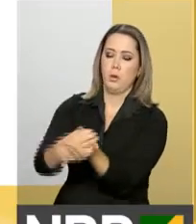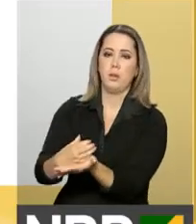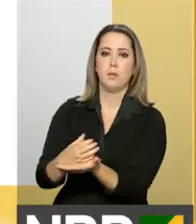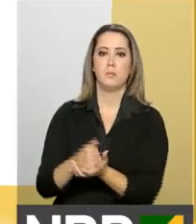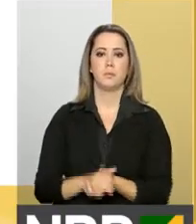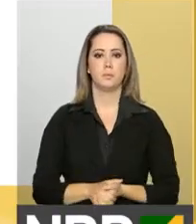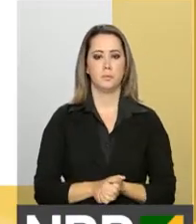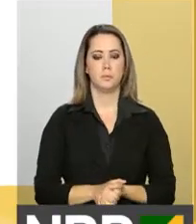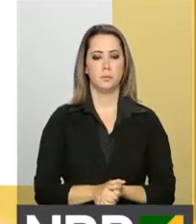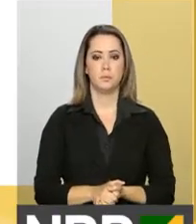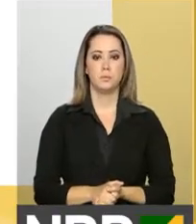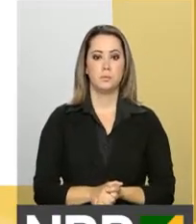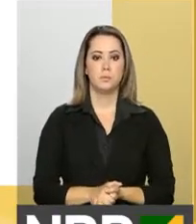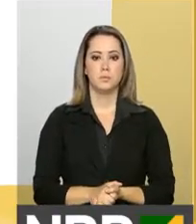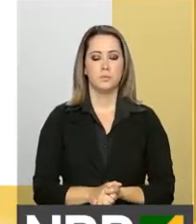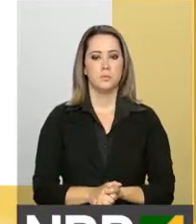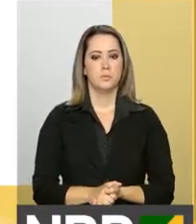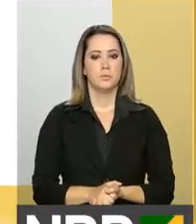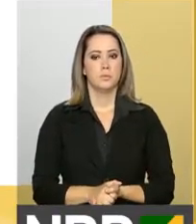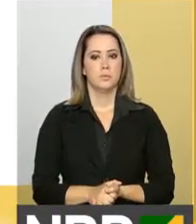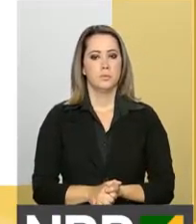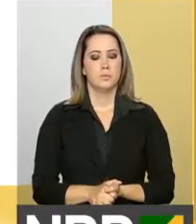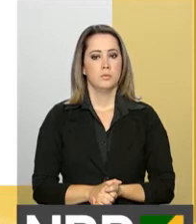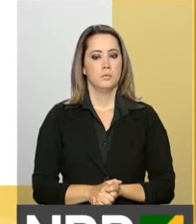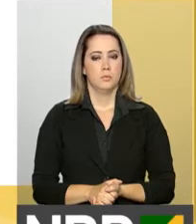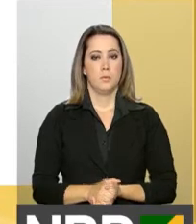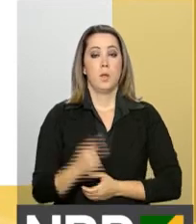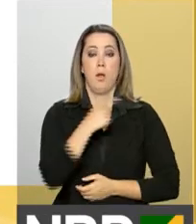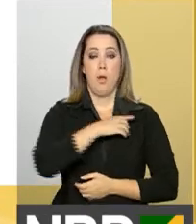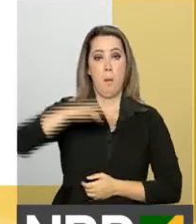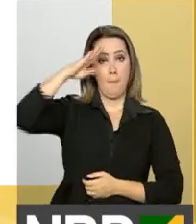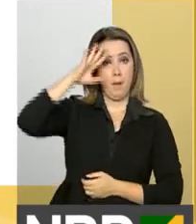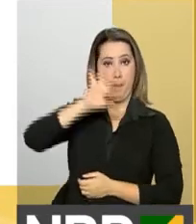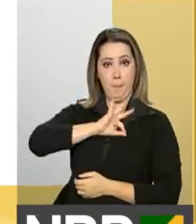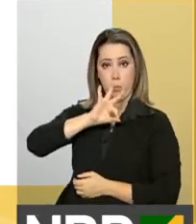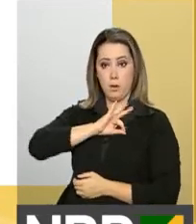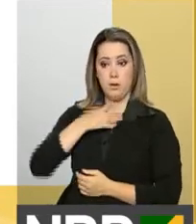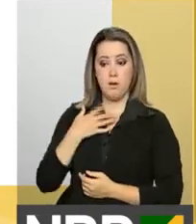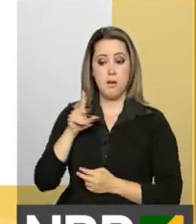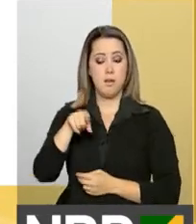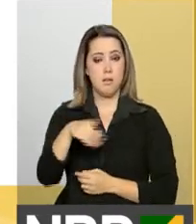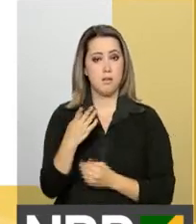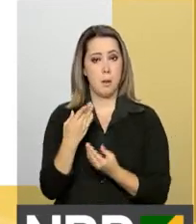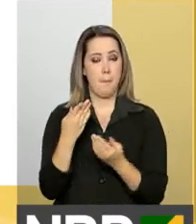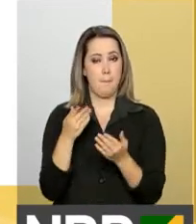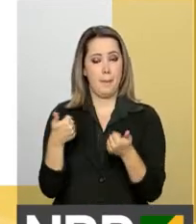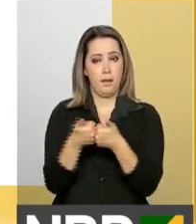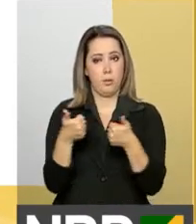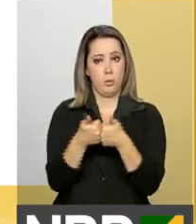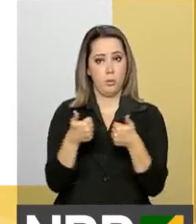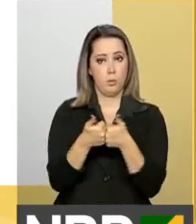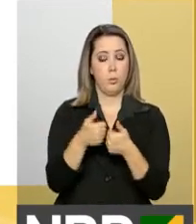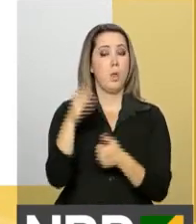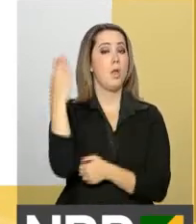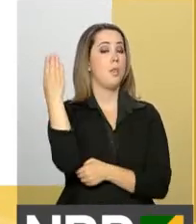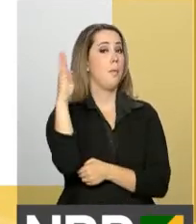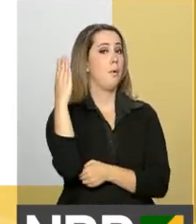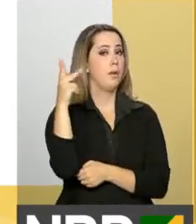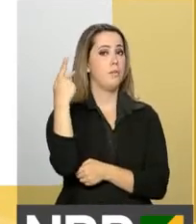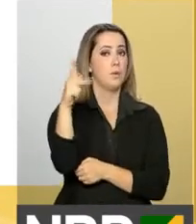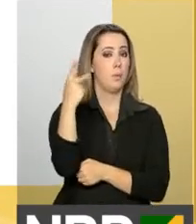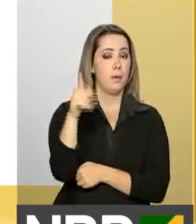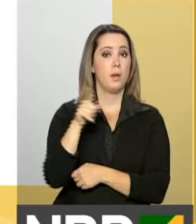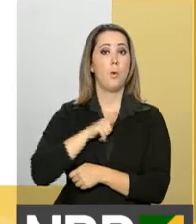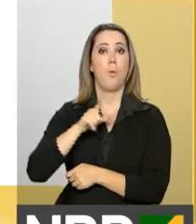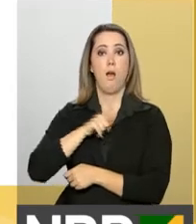Só aqui, na fronteira com a Bolívia e o Paraguai, estão sendo envolvidos 800 homens e mulheres